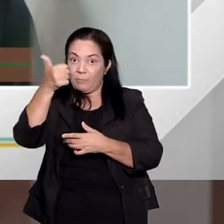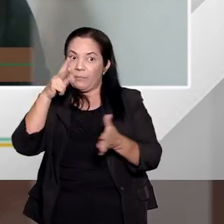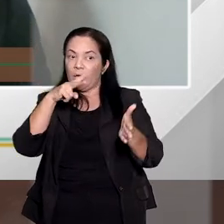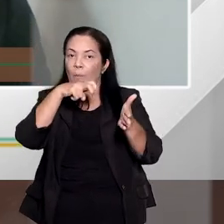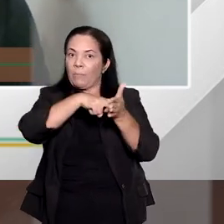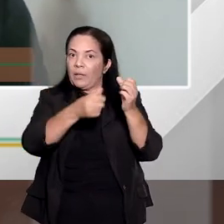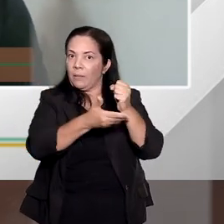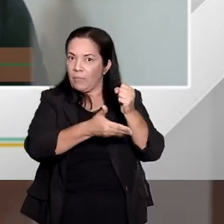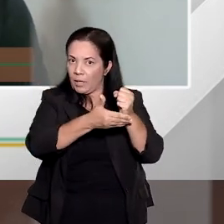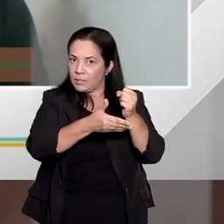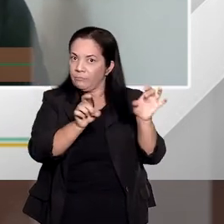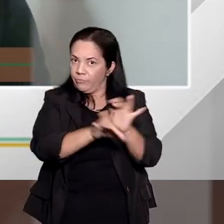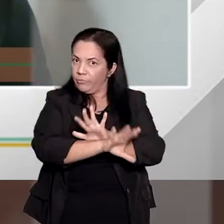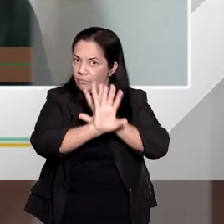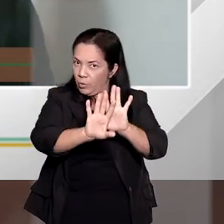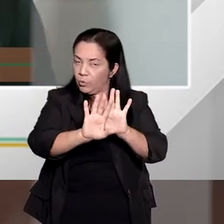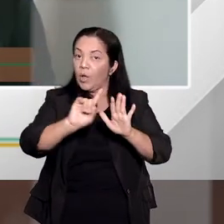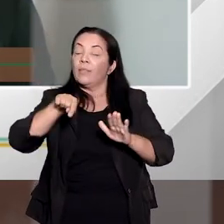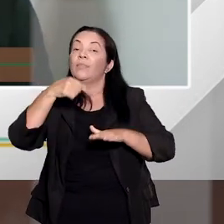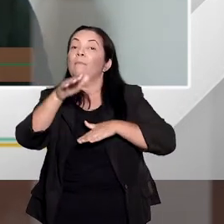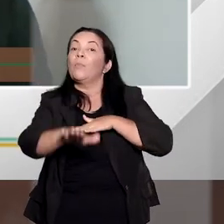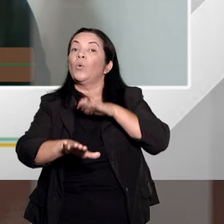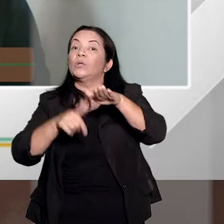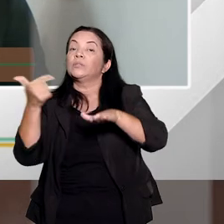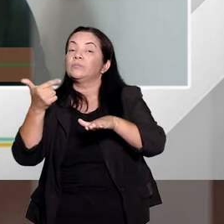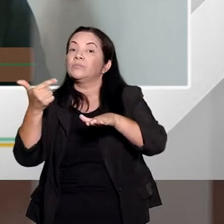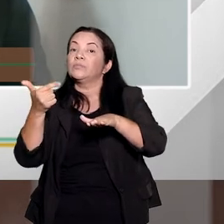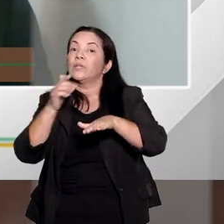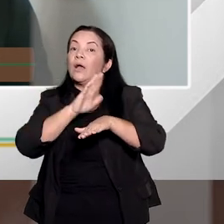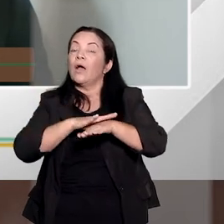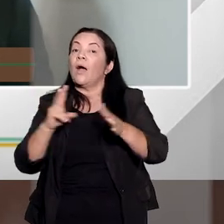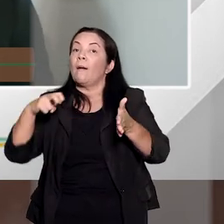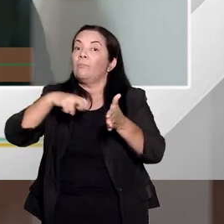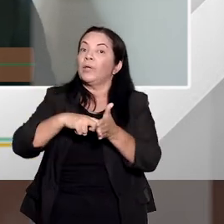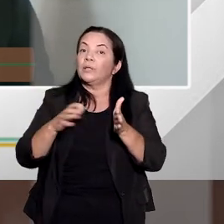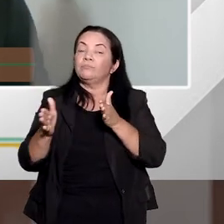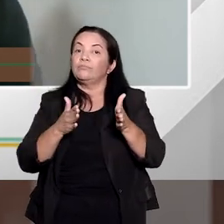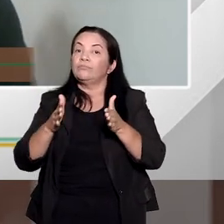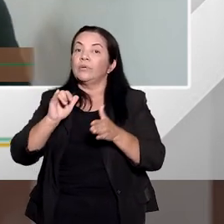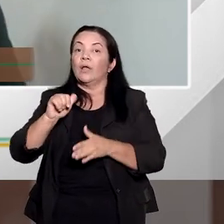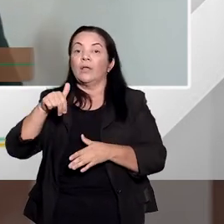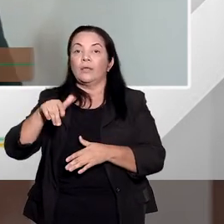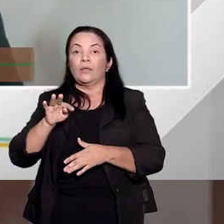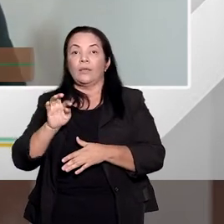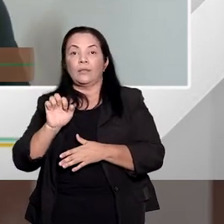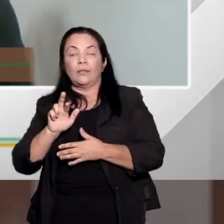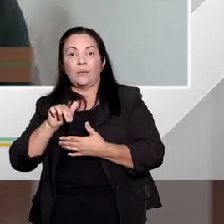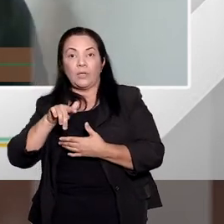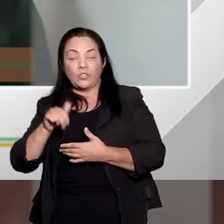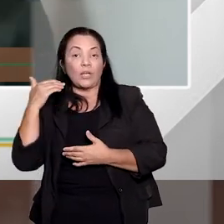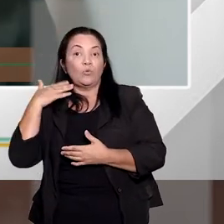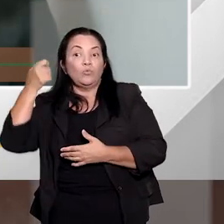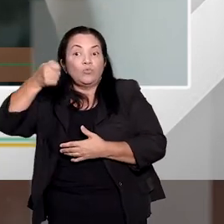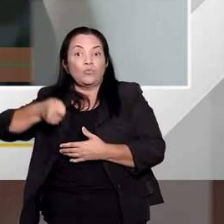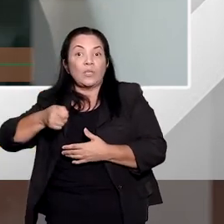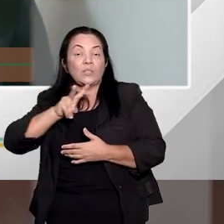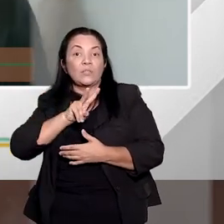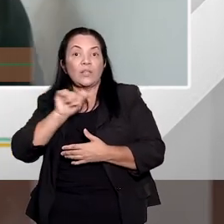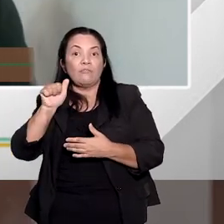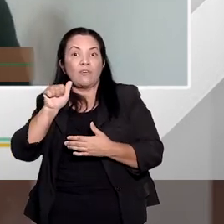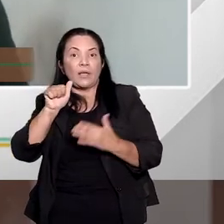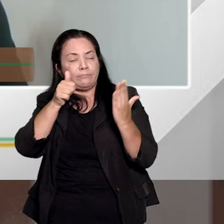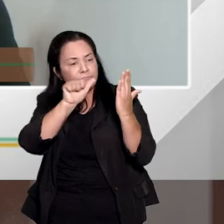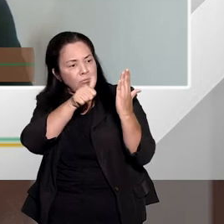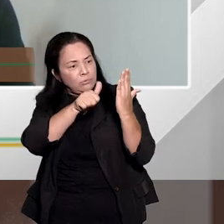circunstâncias judiciais do artigo 59 e estipulou a pena base, então nesse momento o juiz ele vai olhar para aquelas